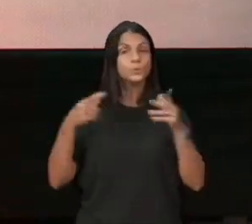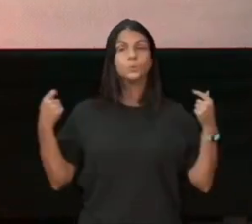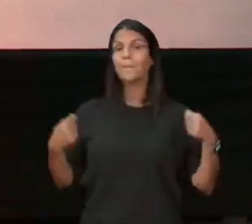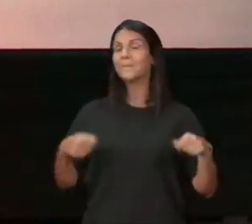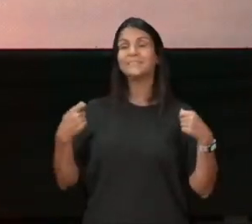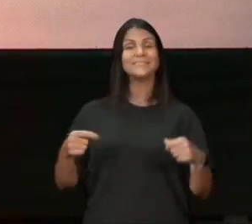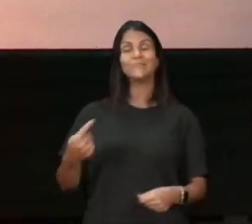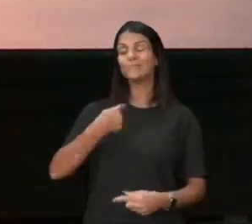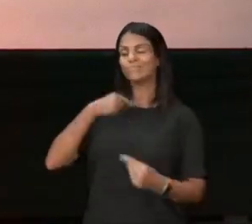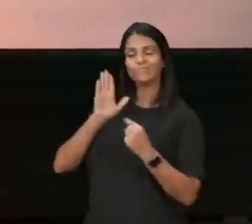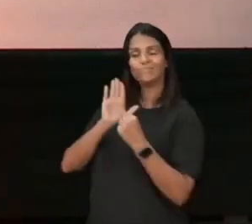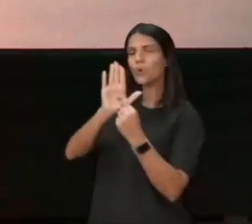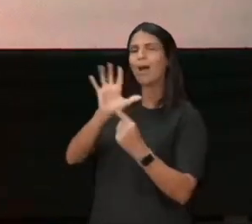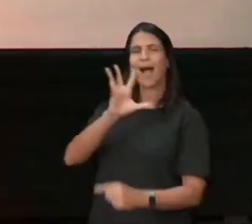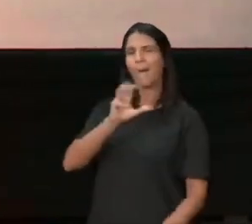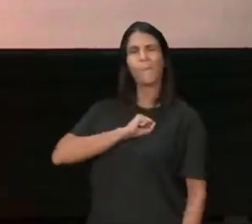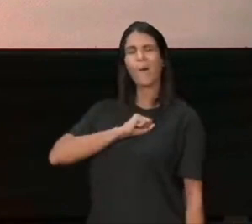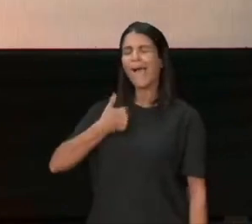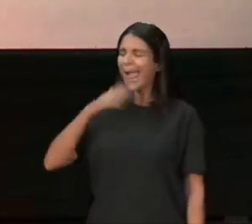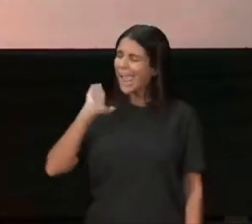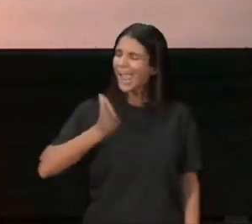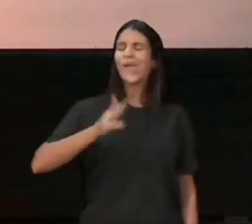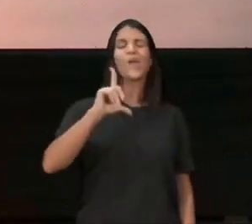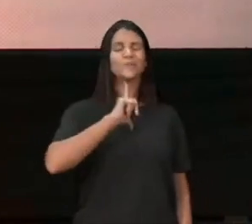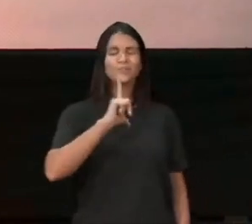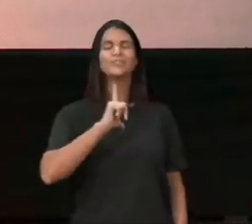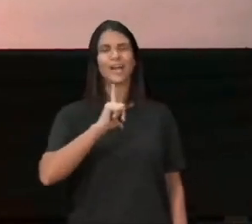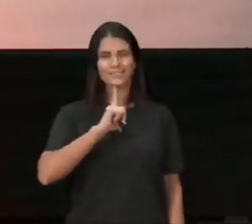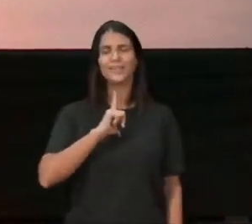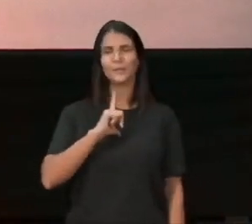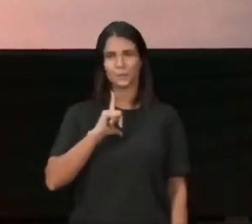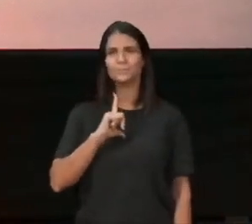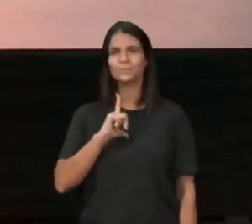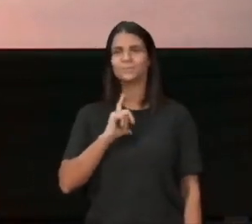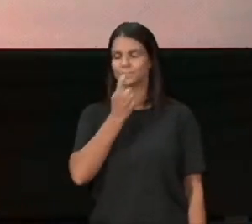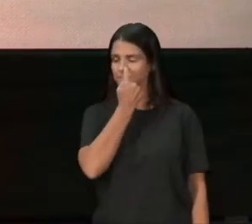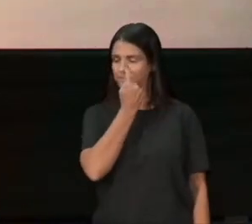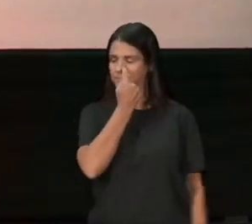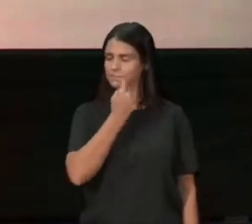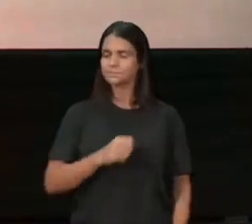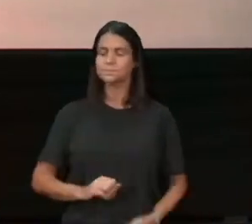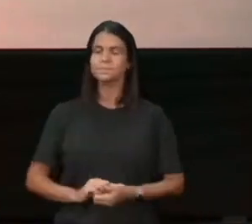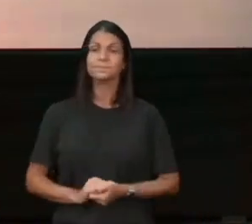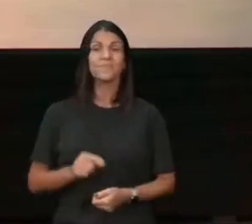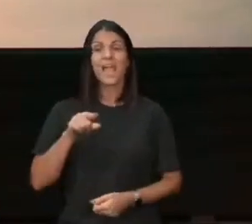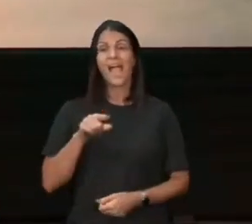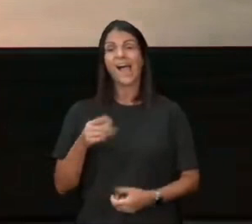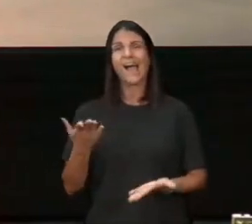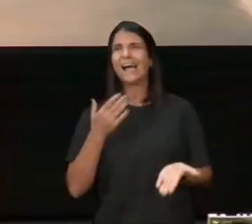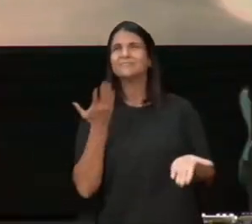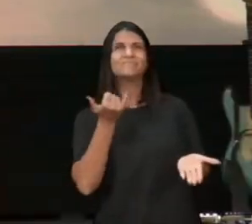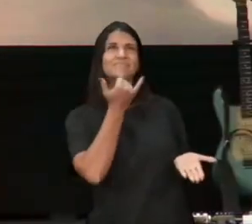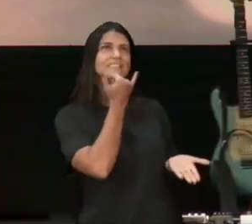tudo o que eu preciso, para mostrar ao mundo, o que é amar, já está comigo, você não tem desculpa, a minha personalidade, não, que